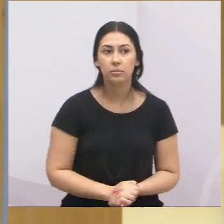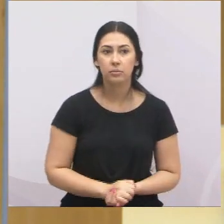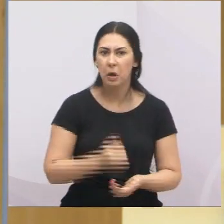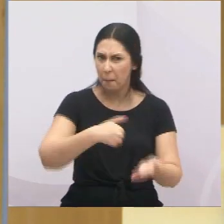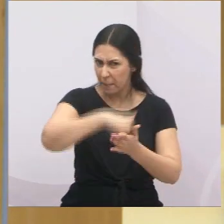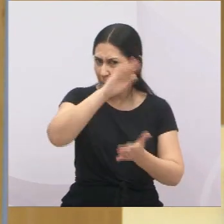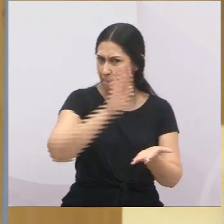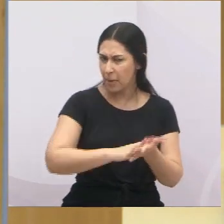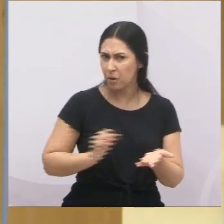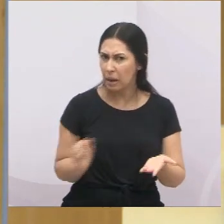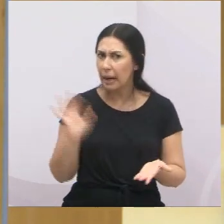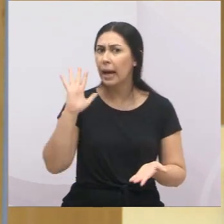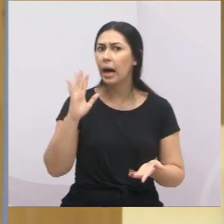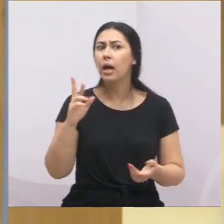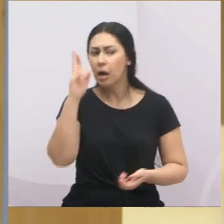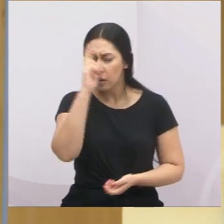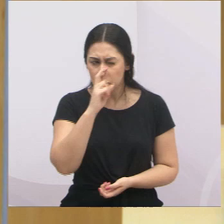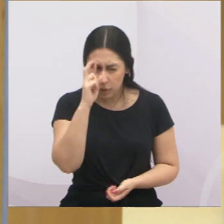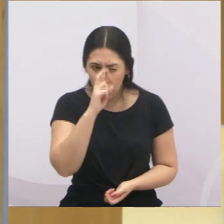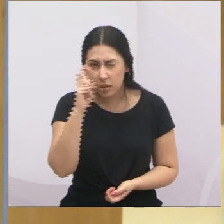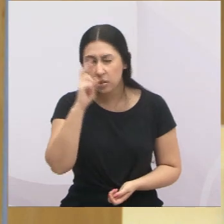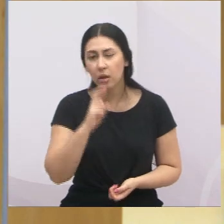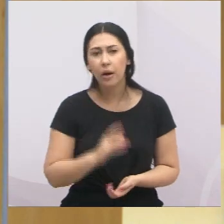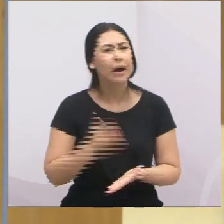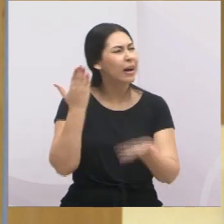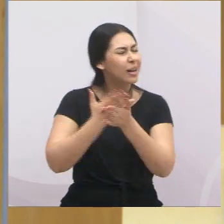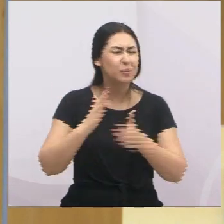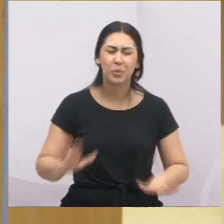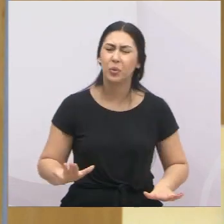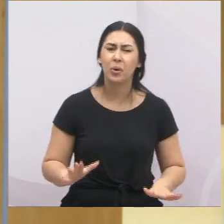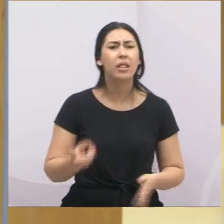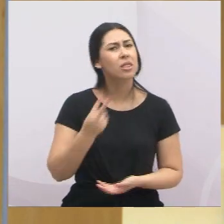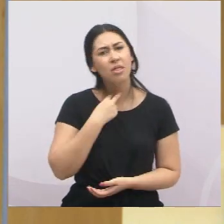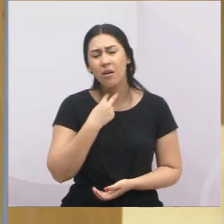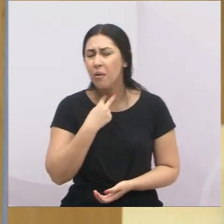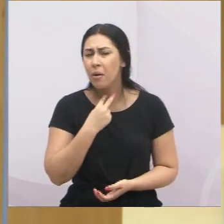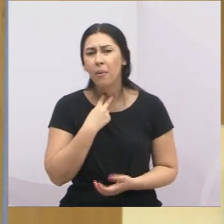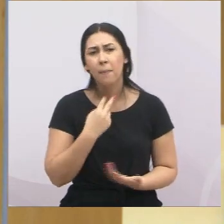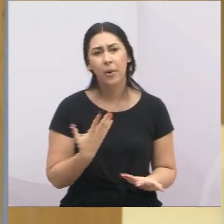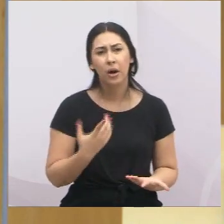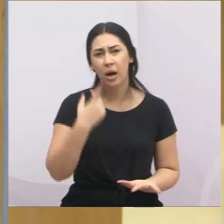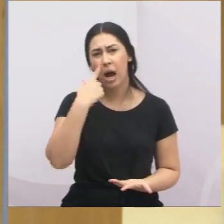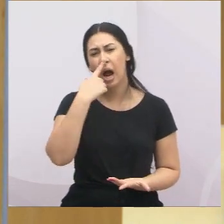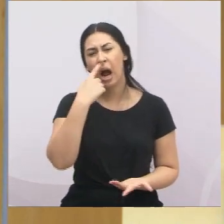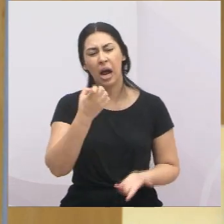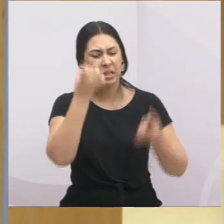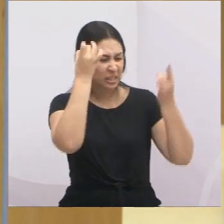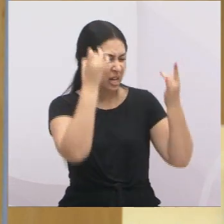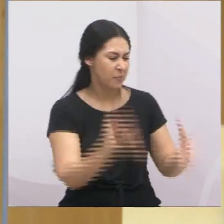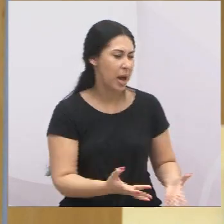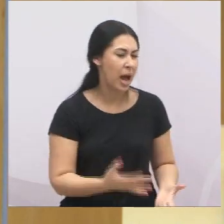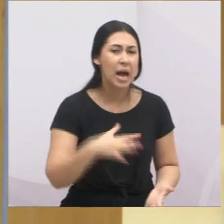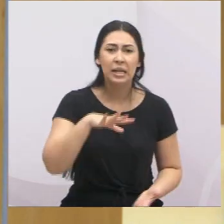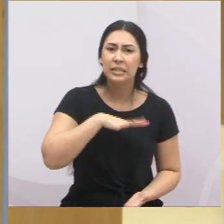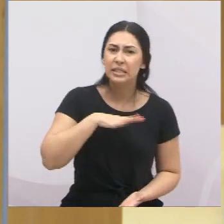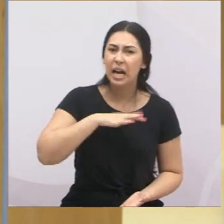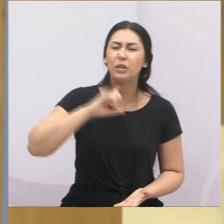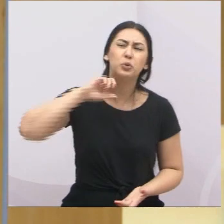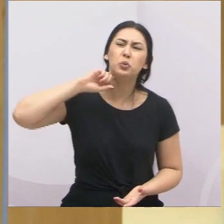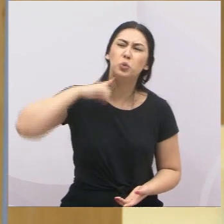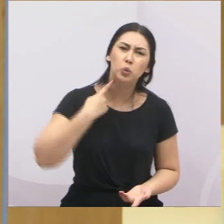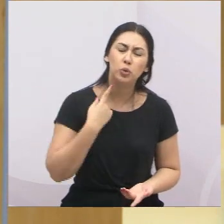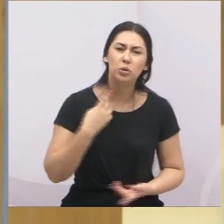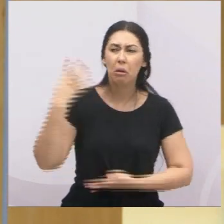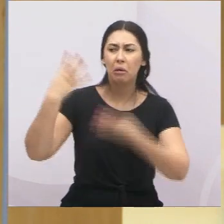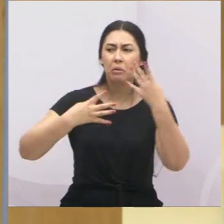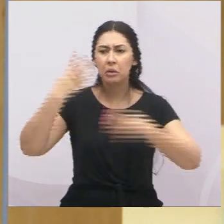A multa vai ser brava e a fiscalização em cima. Chega, as pessoas não podem empurcalhar, sujar a nossa cidade e